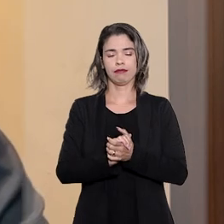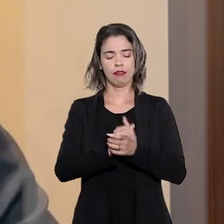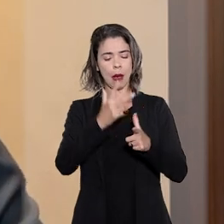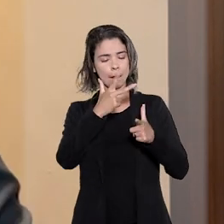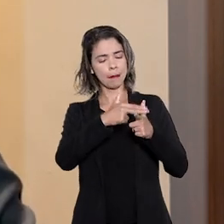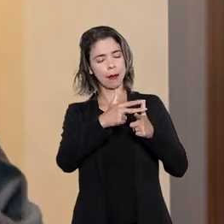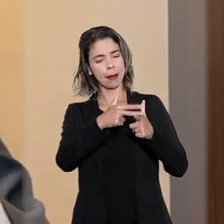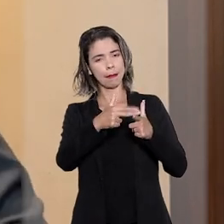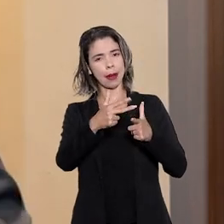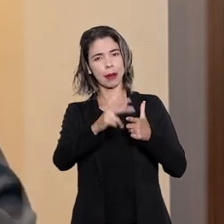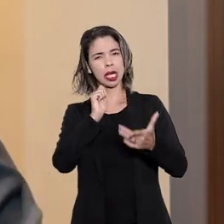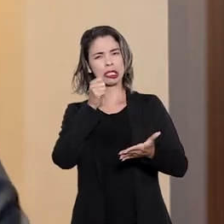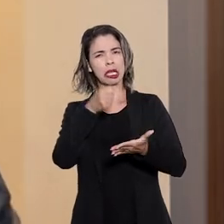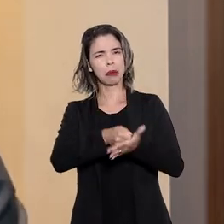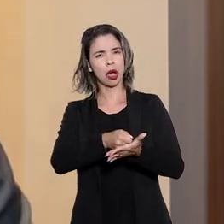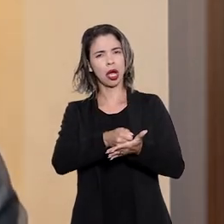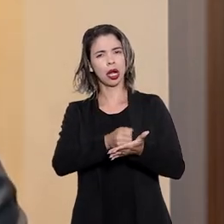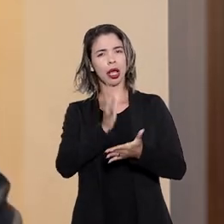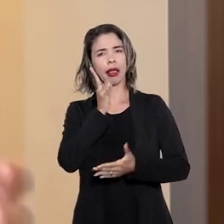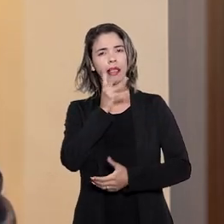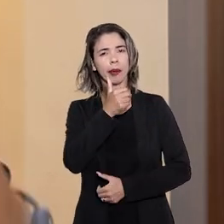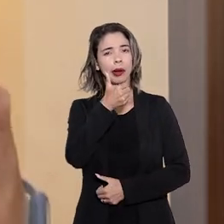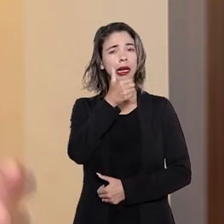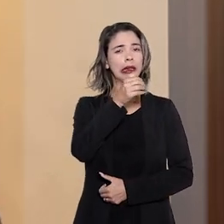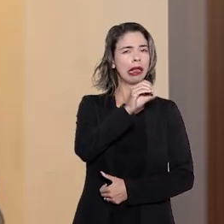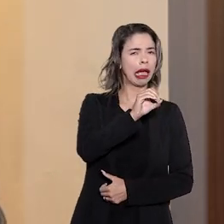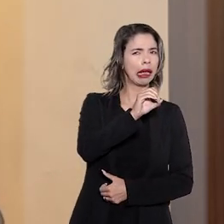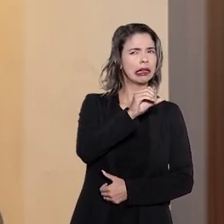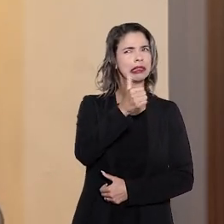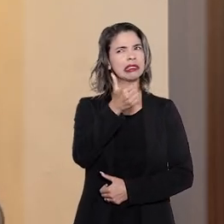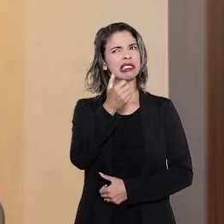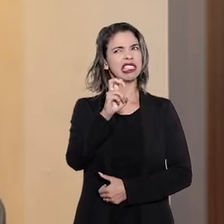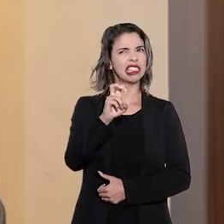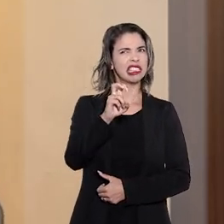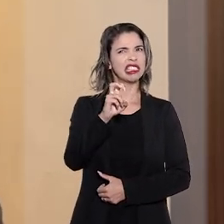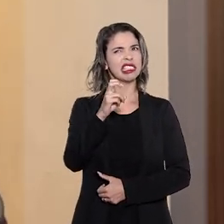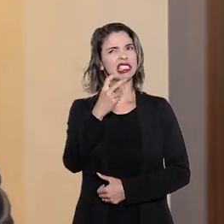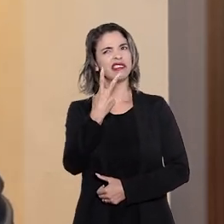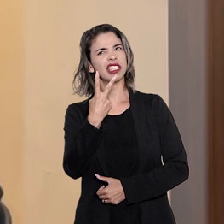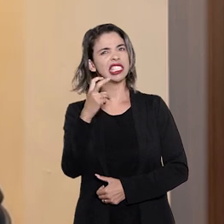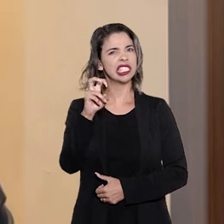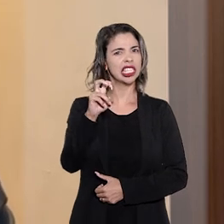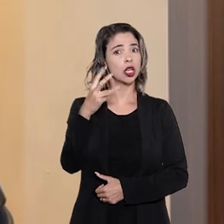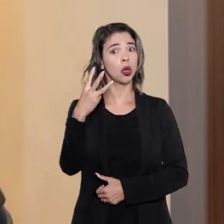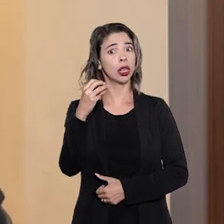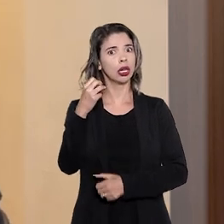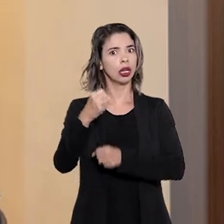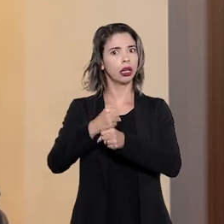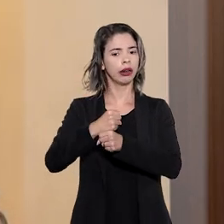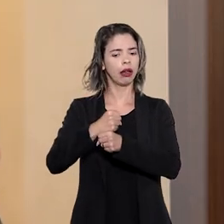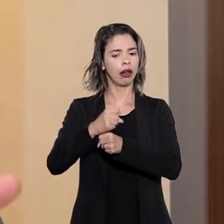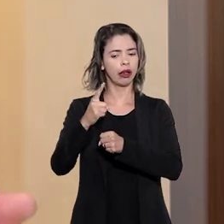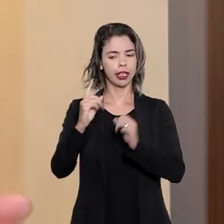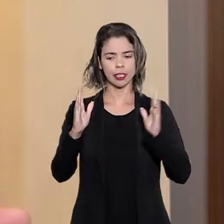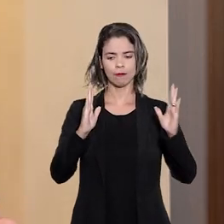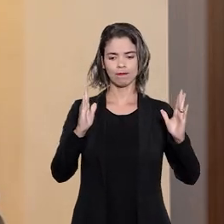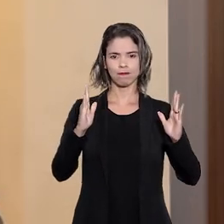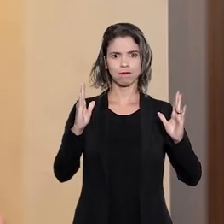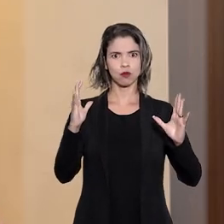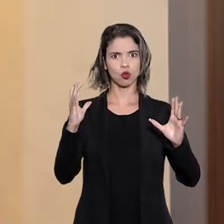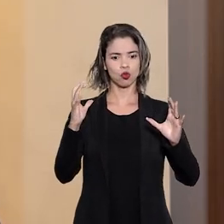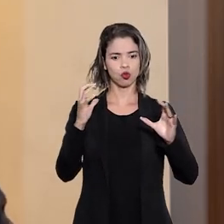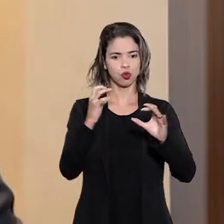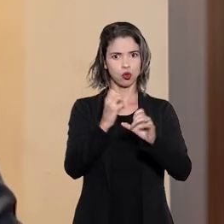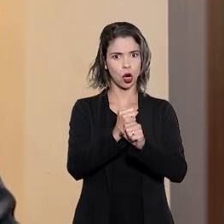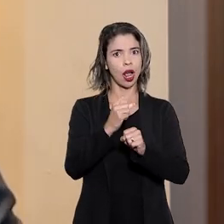por sua vez, demora 5, 10, às vezes 20, 25 anos. E durante todo esse período, sobre o saldo devedor,